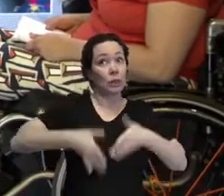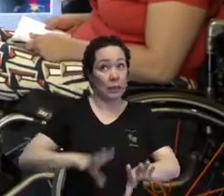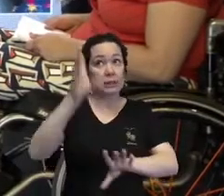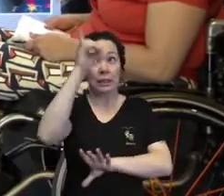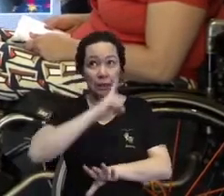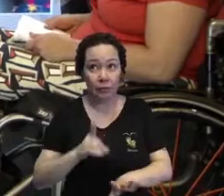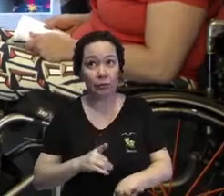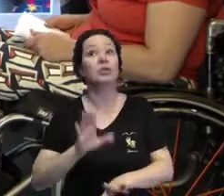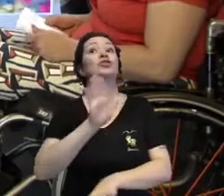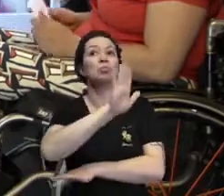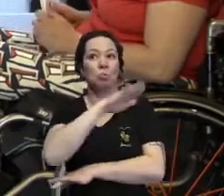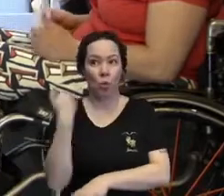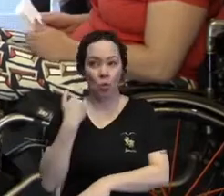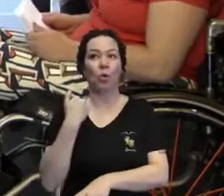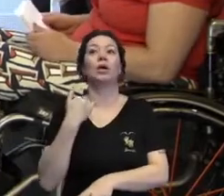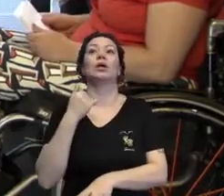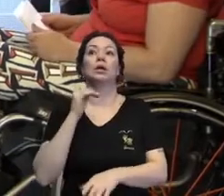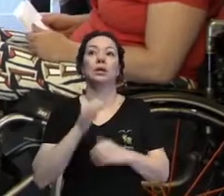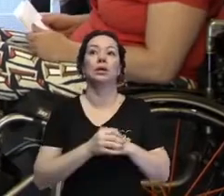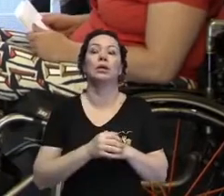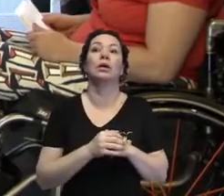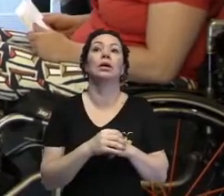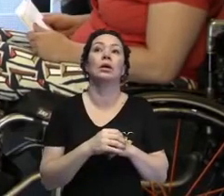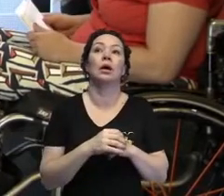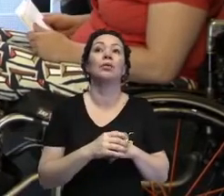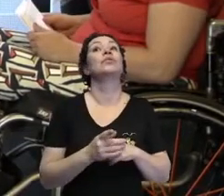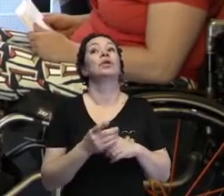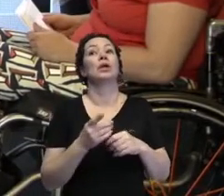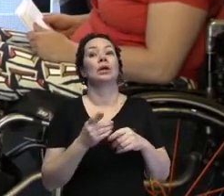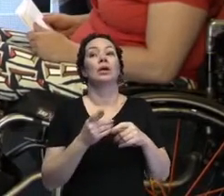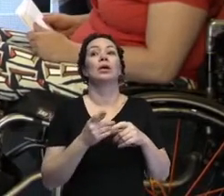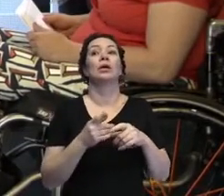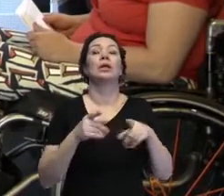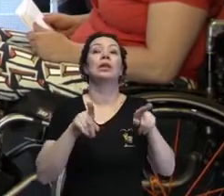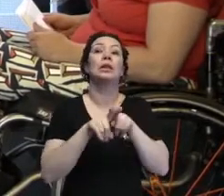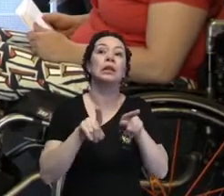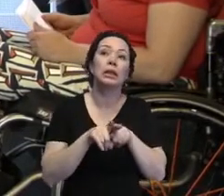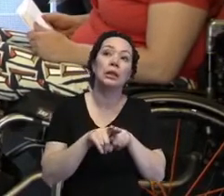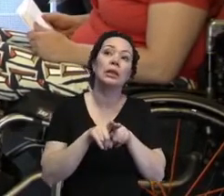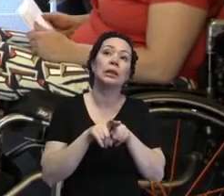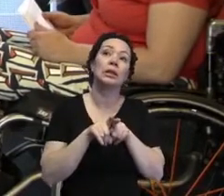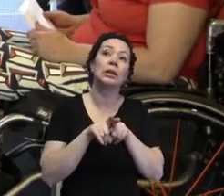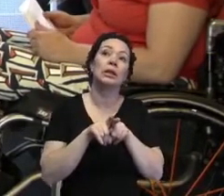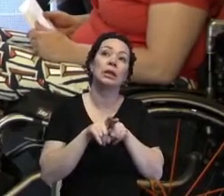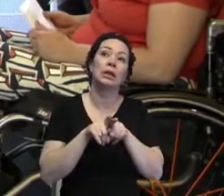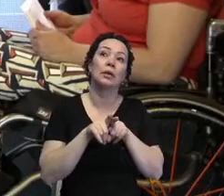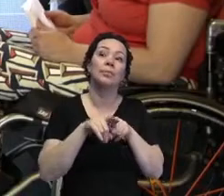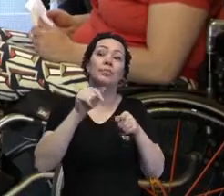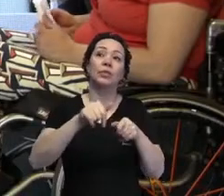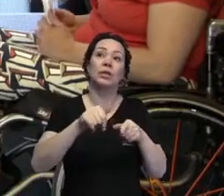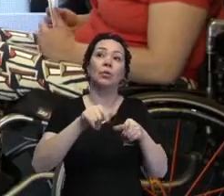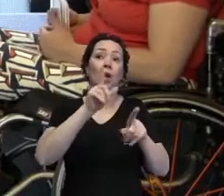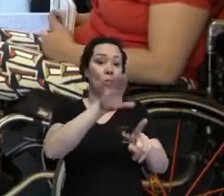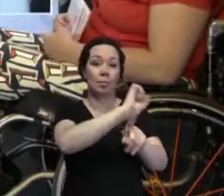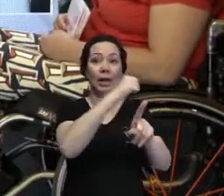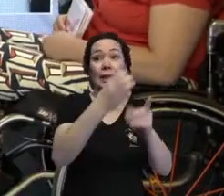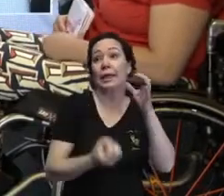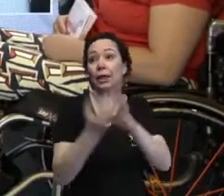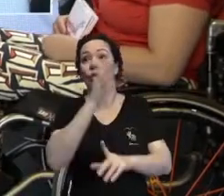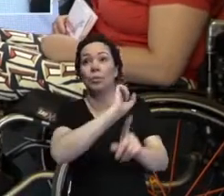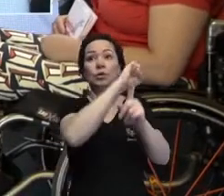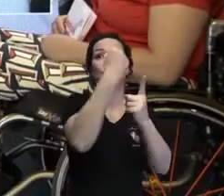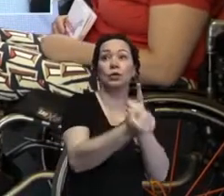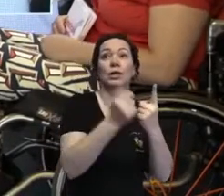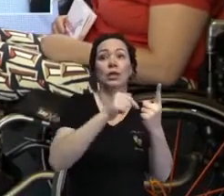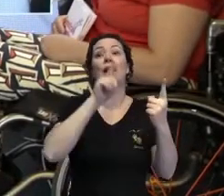dia talvez ainda sejam, em alguns casos. e, portanto, isto vem de anos e anos de uma sociedade extremamente capacitista